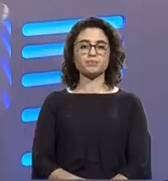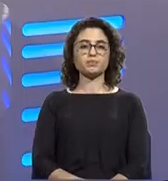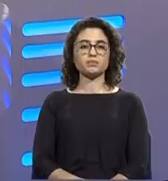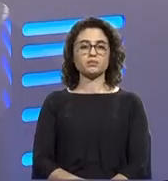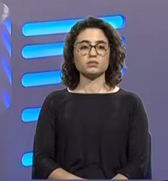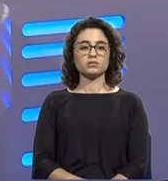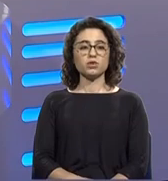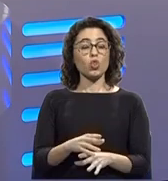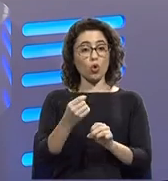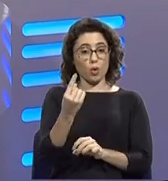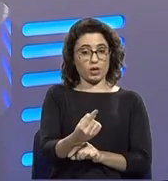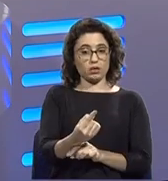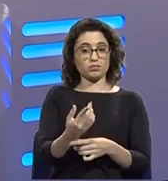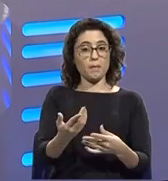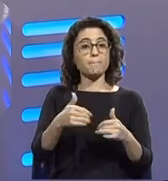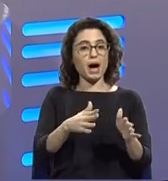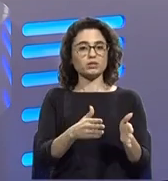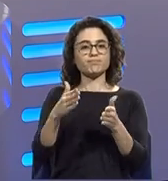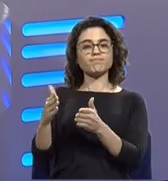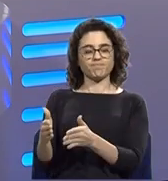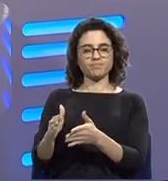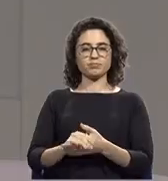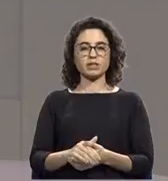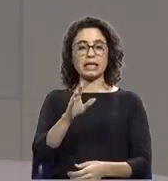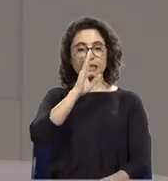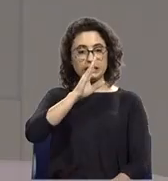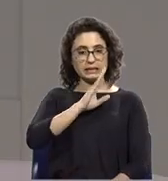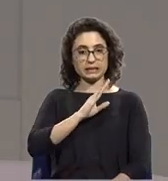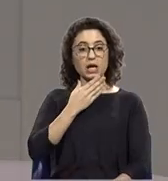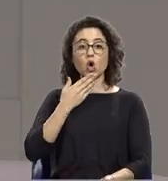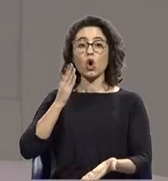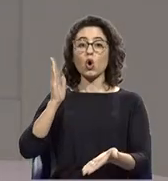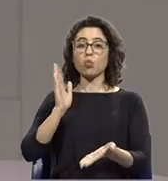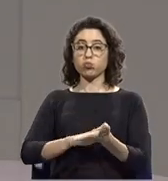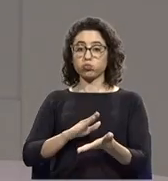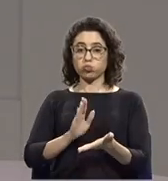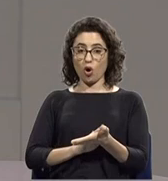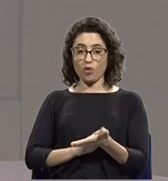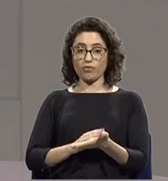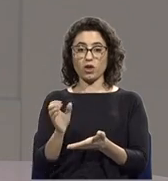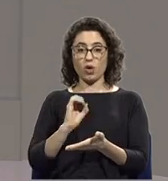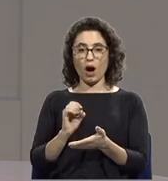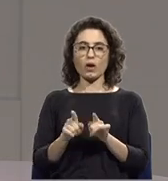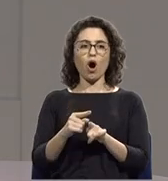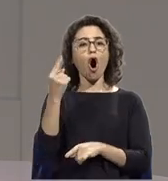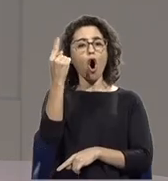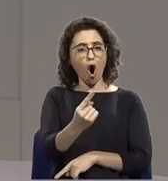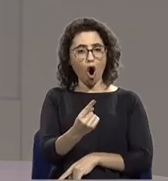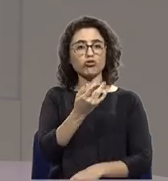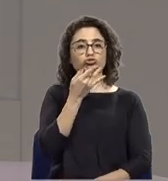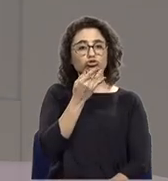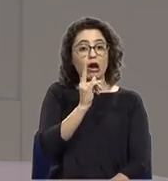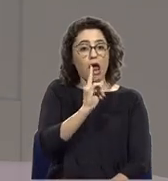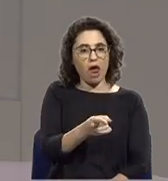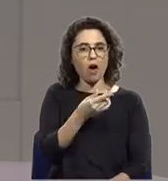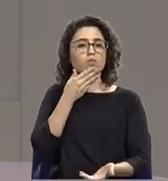Mas, por outro lado, se não se provar que essa ordem era absurda, que